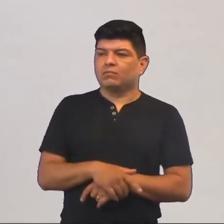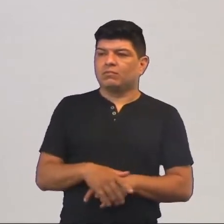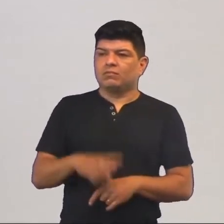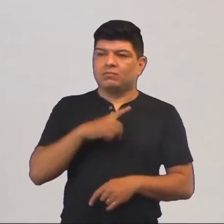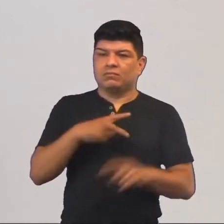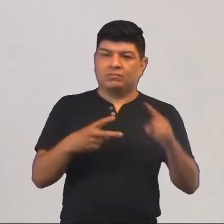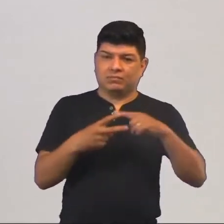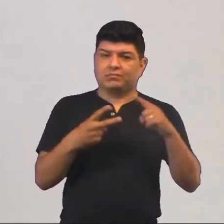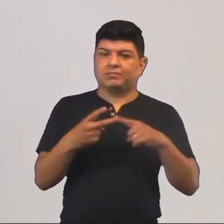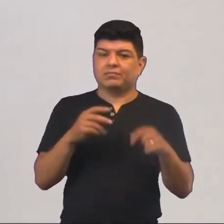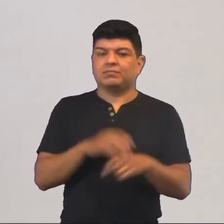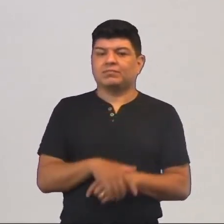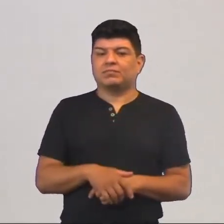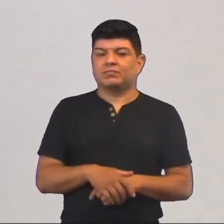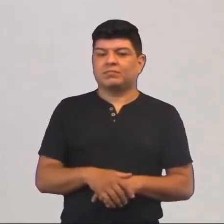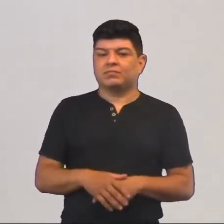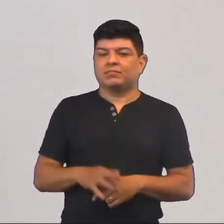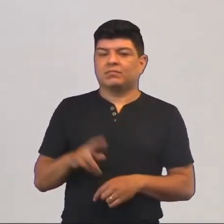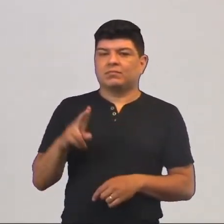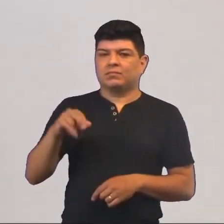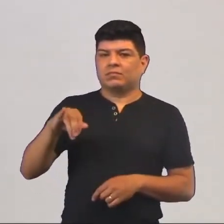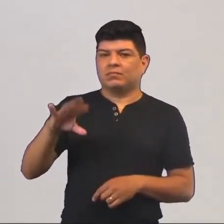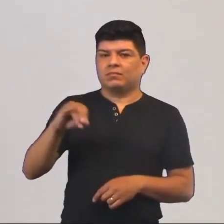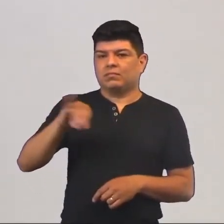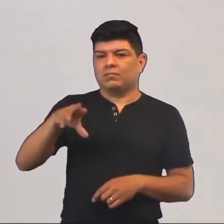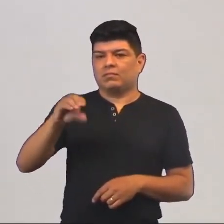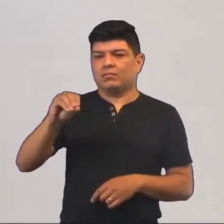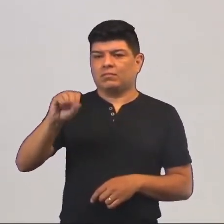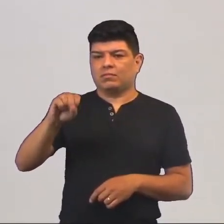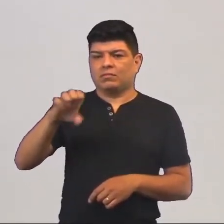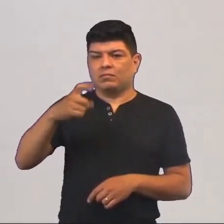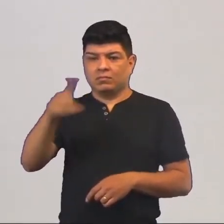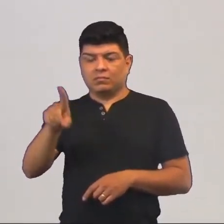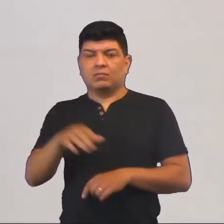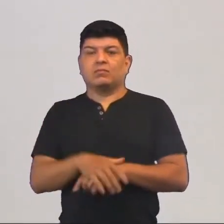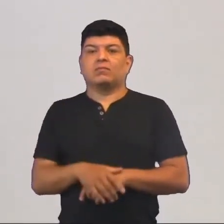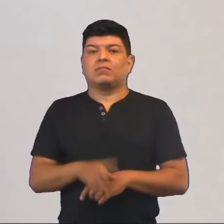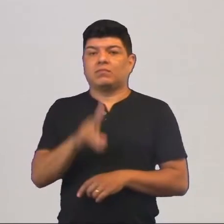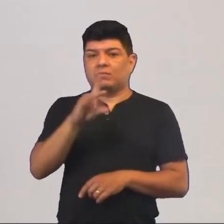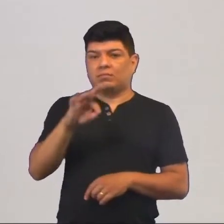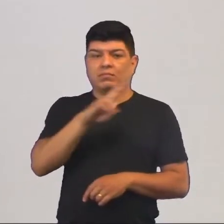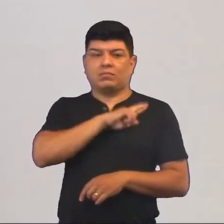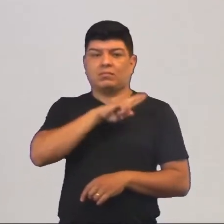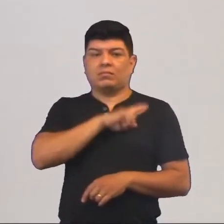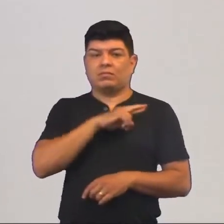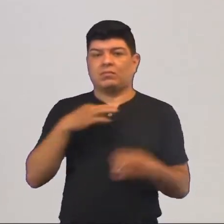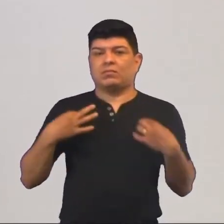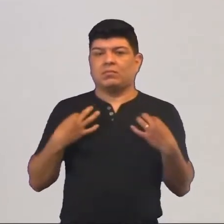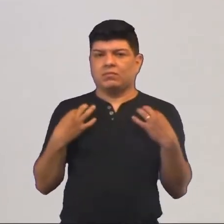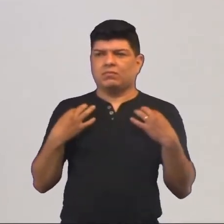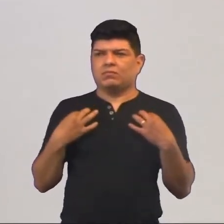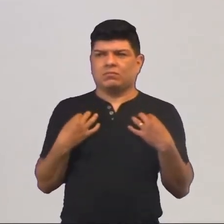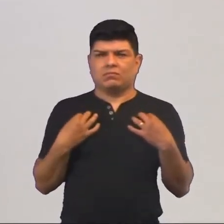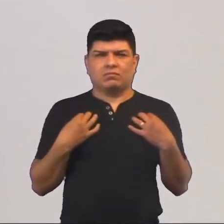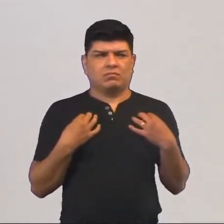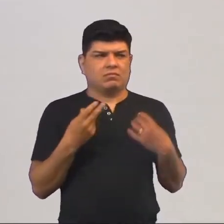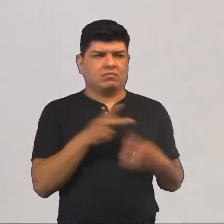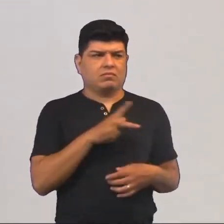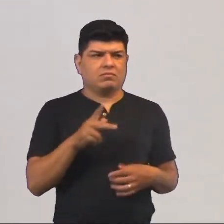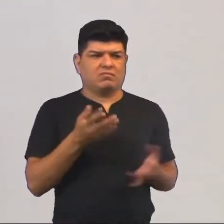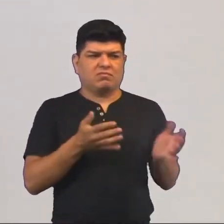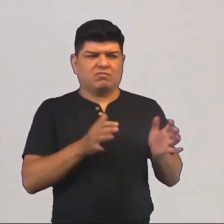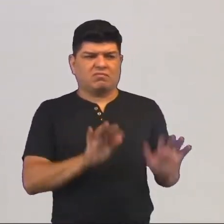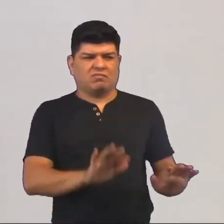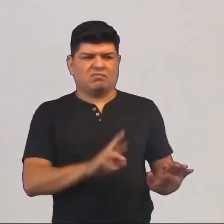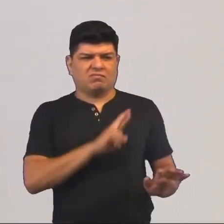Tem dois Francis, né? Então, o Francisco José, ou o José Francisco, vai ser o responsável pelo figurino. Aí ele diz, mas professor,